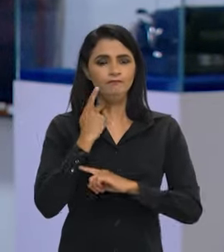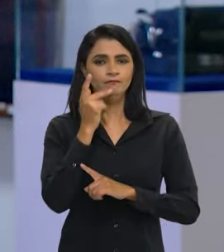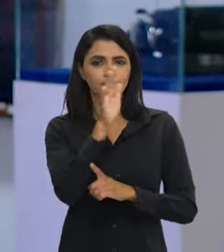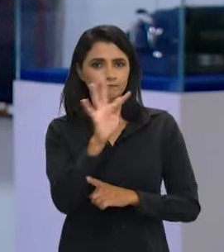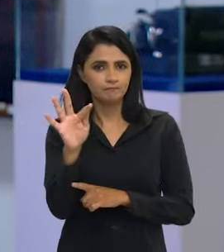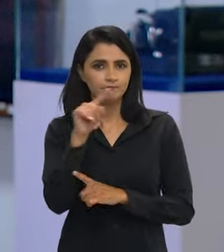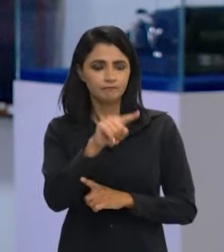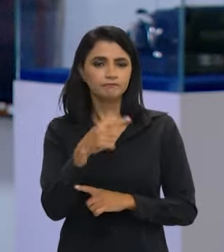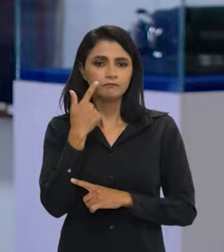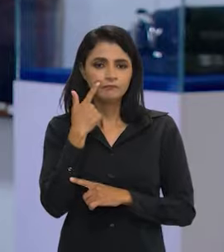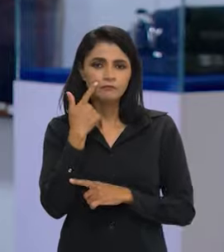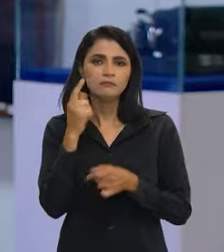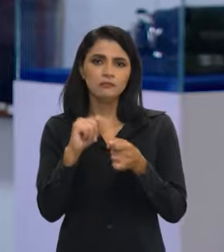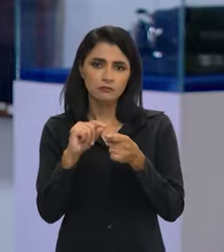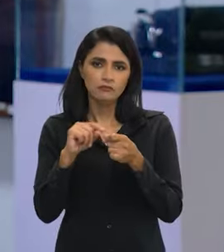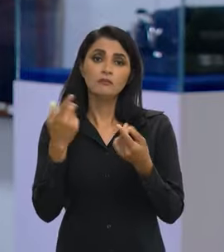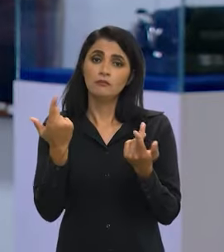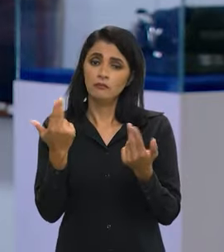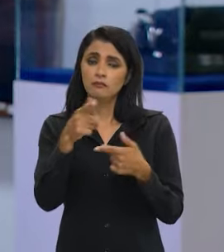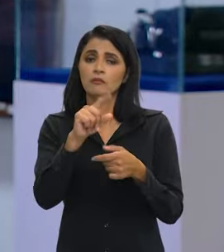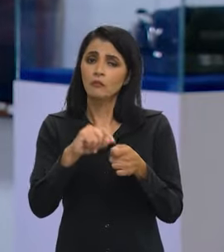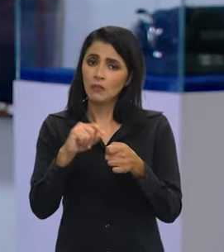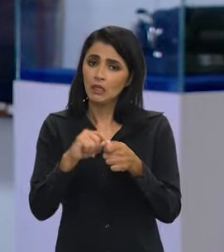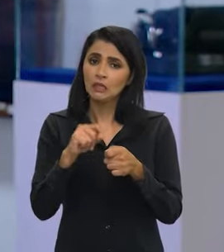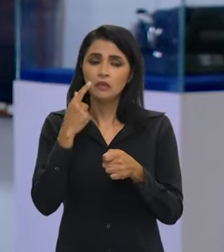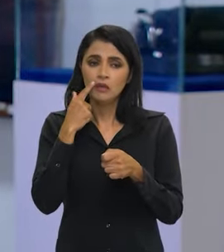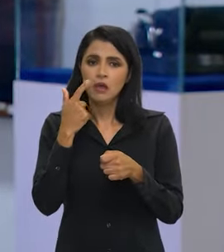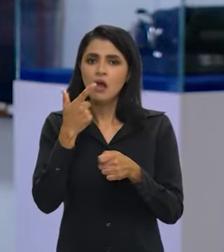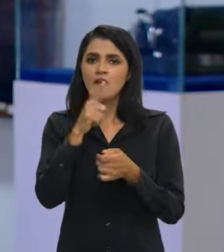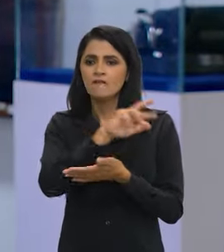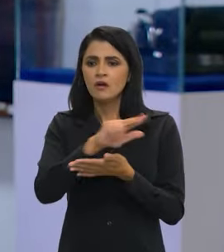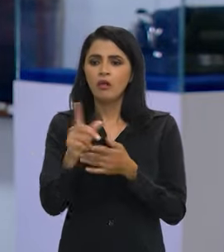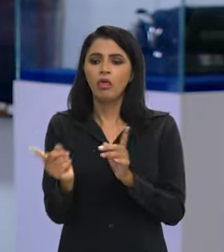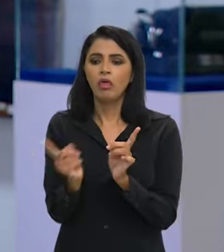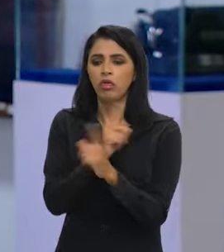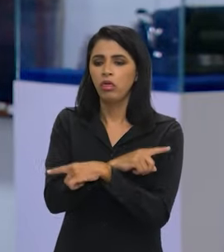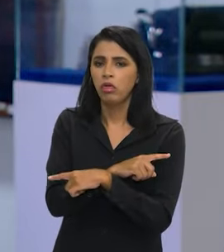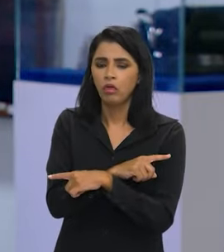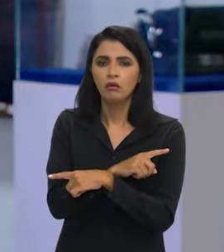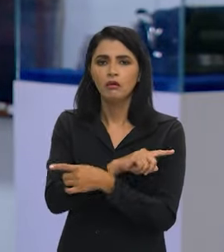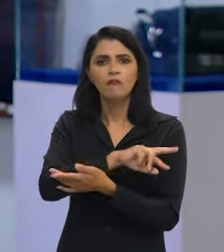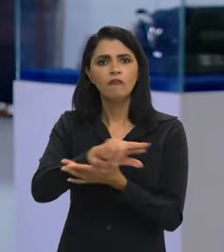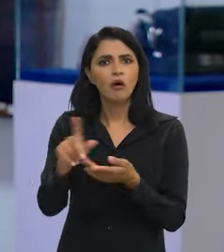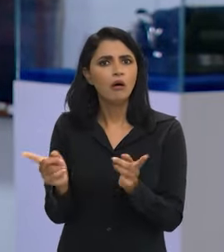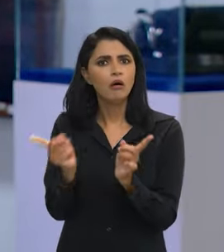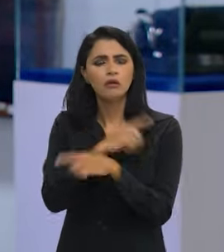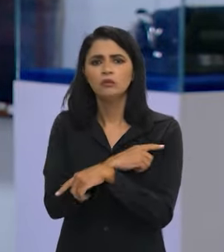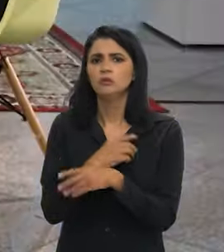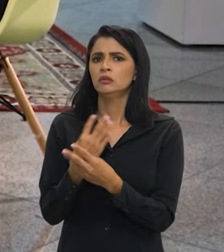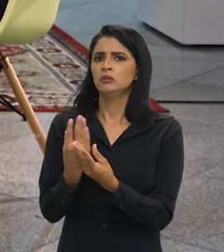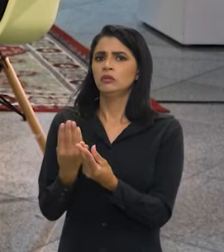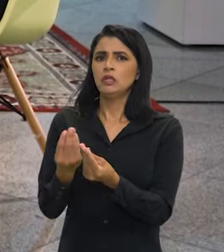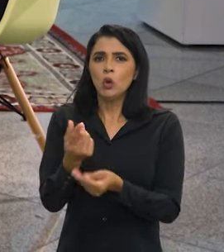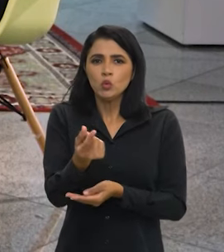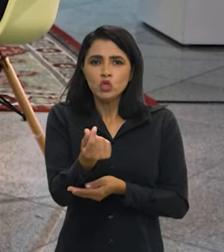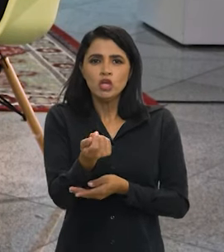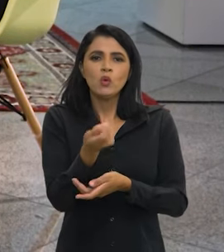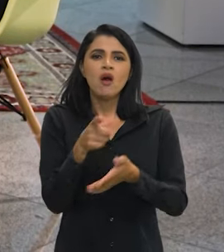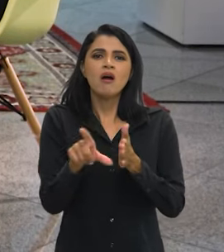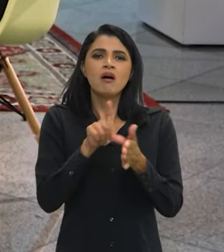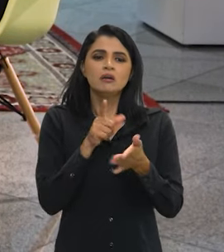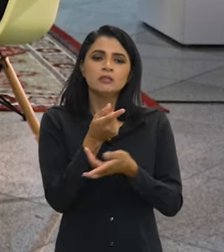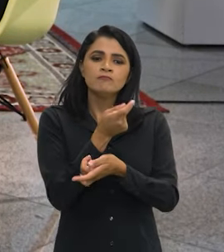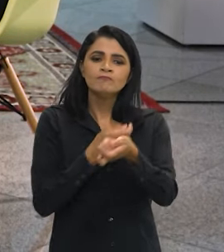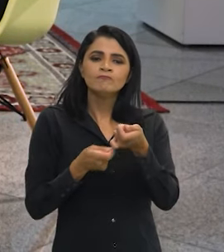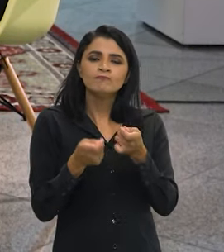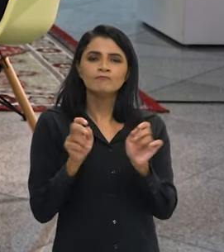era procurador federal, que fazia benefício previdenciário, muitos foram revertidos, mas muitos mesmo. Então, aquele dinheiro que